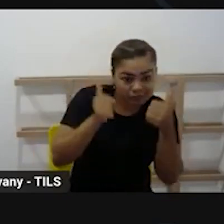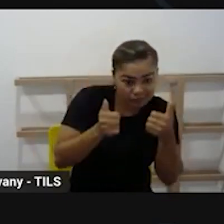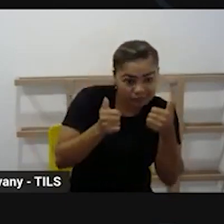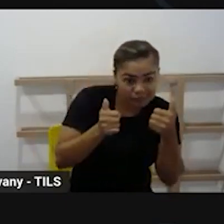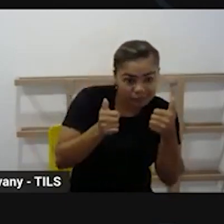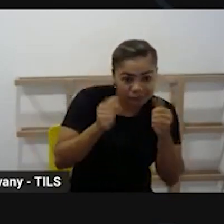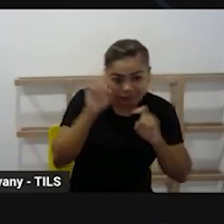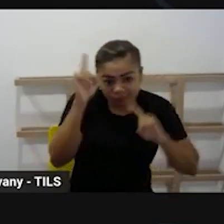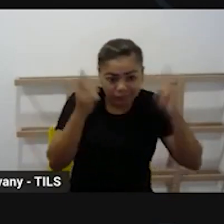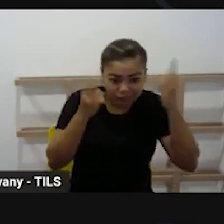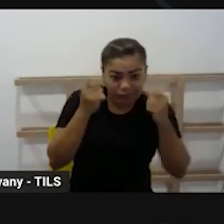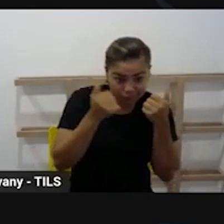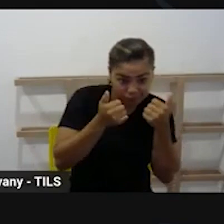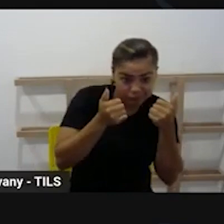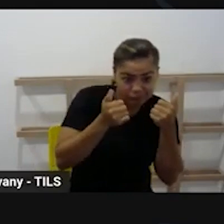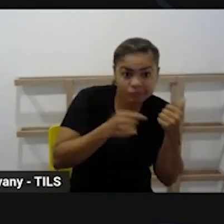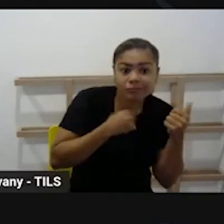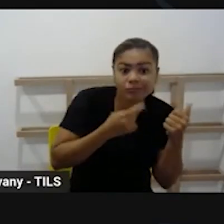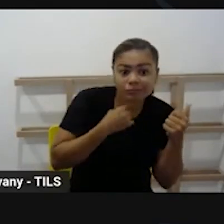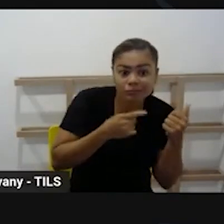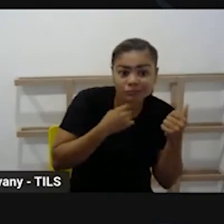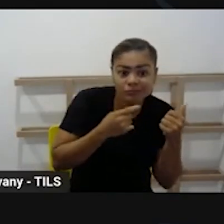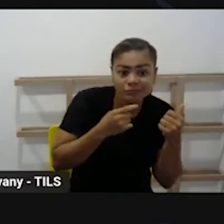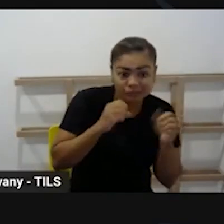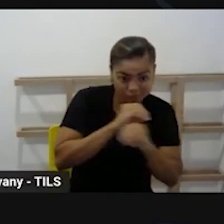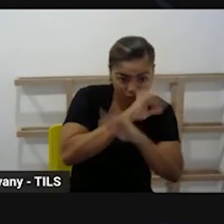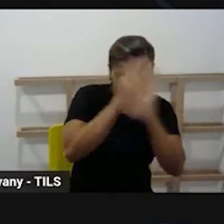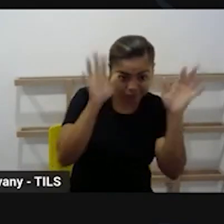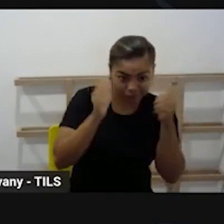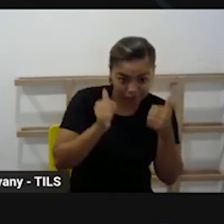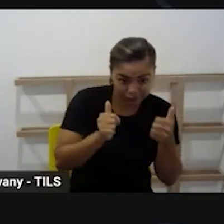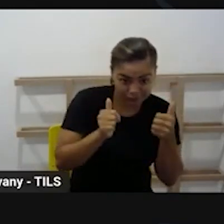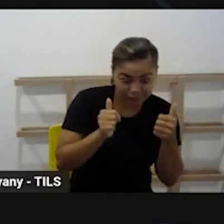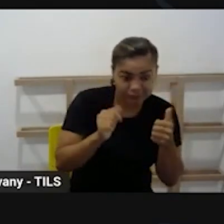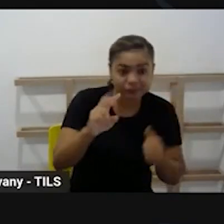dúvidas em relação ao F1 e F2 e planejamento me digam aí